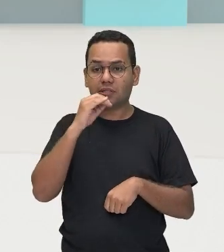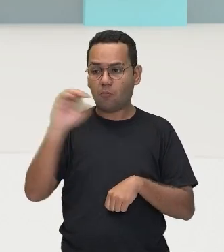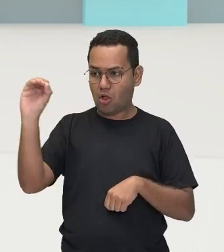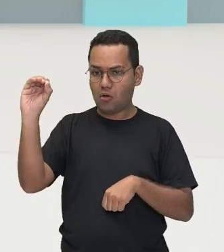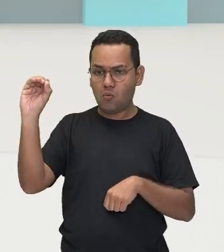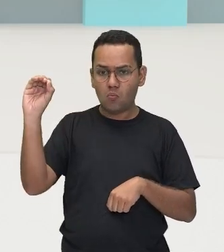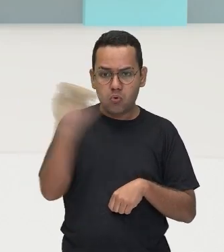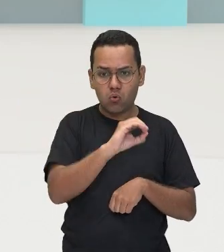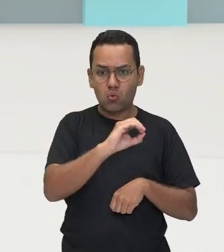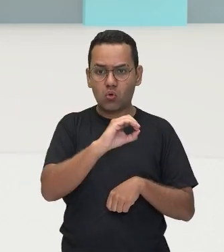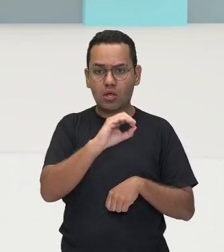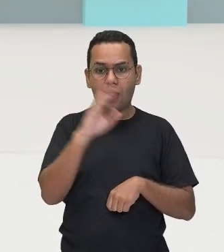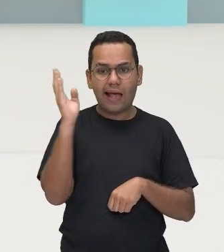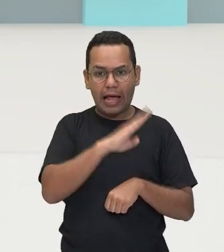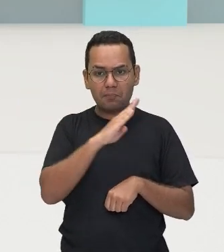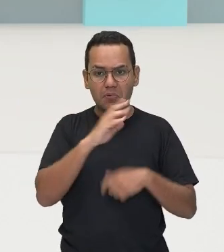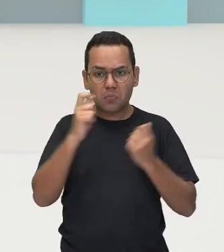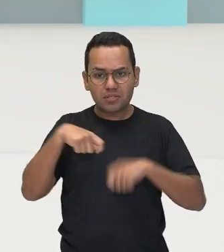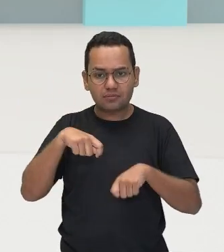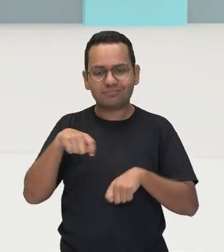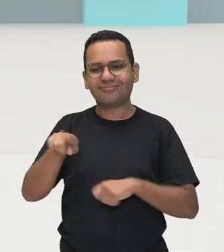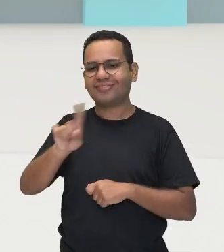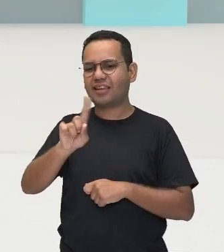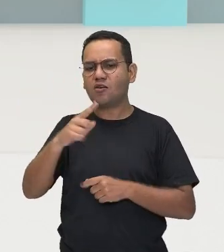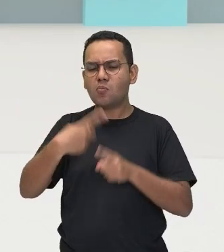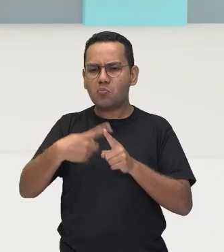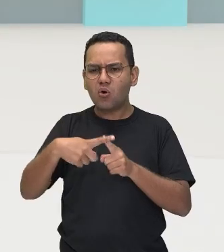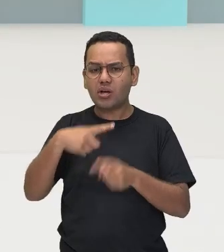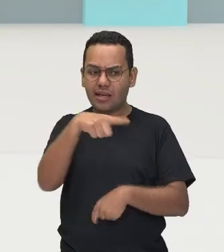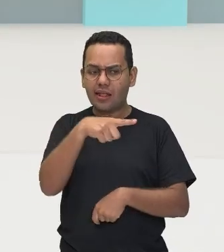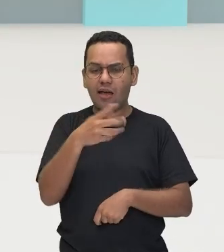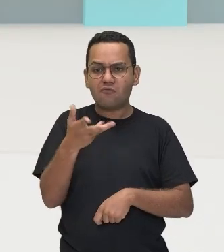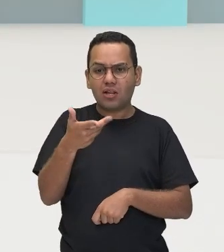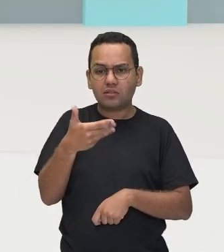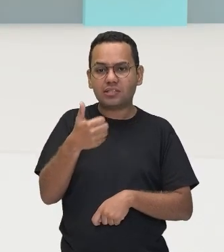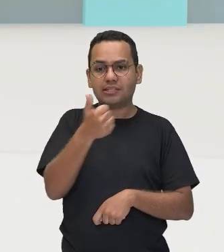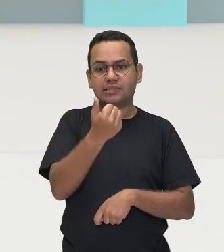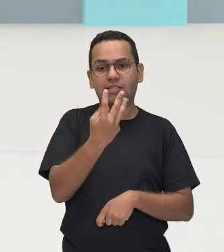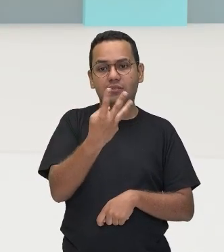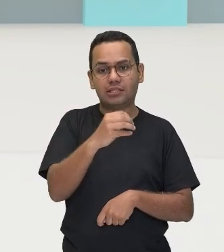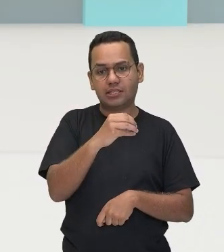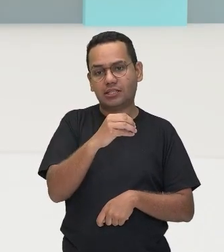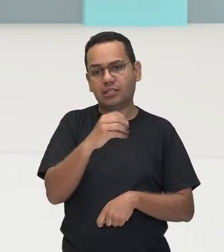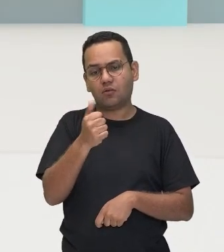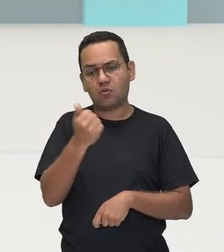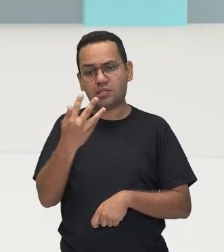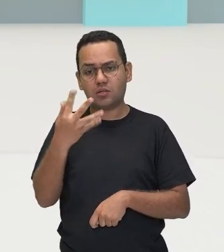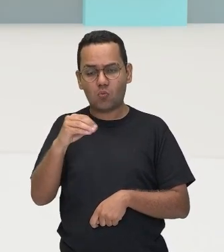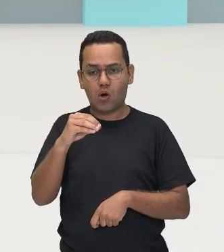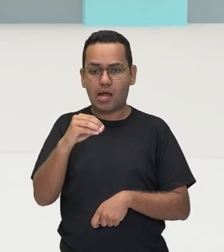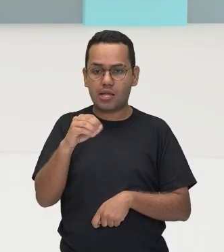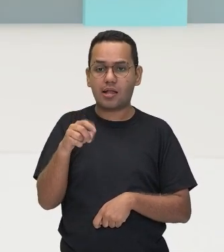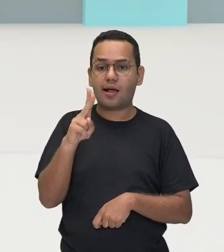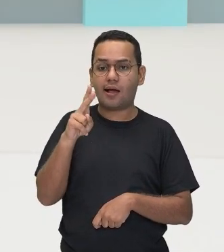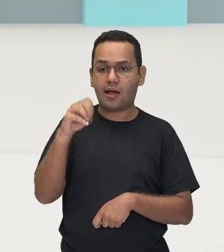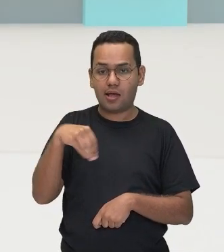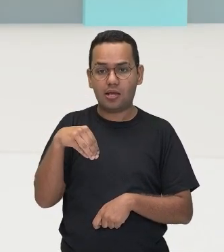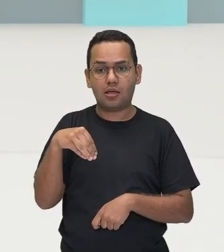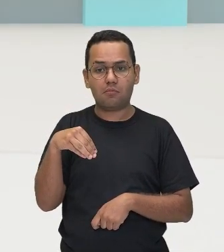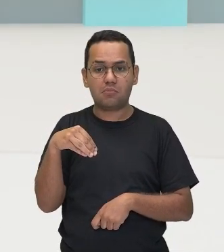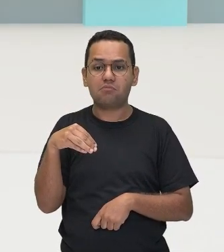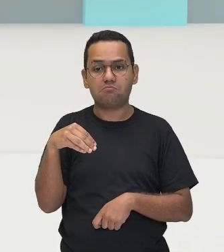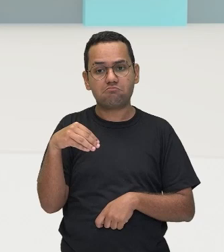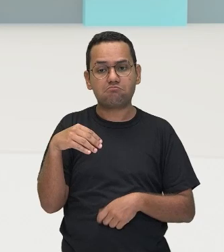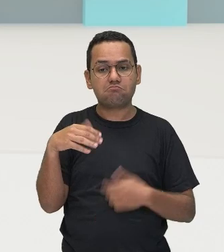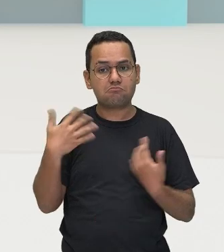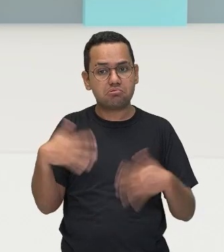140, 150 km por hora. E, por último, aí, que a galera gosta e deve ver muito no futebol, o VAR,